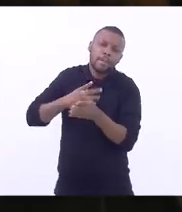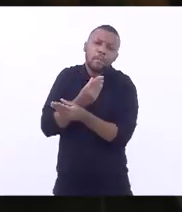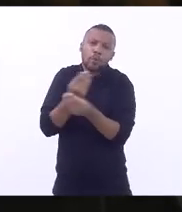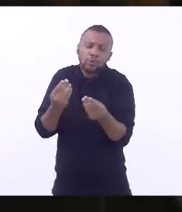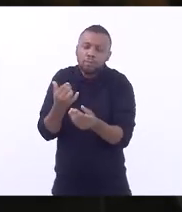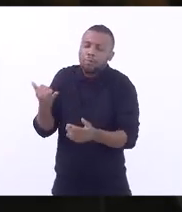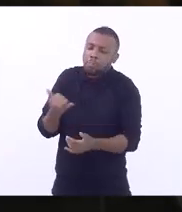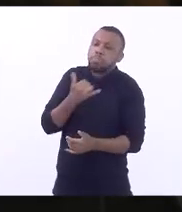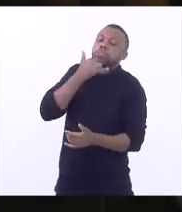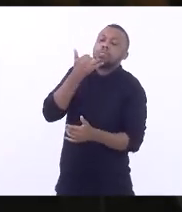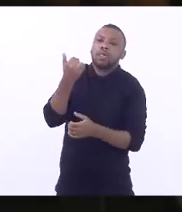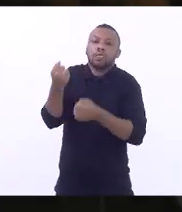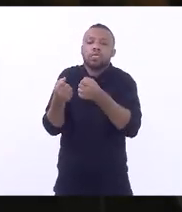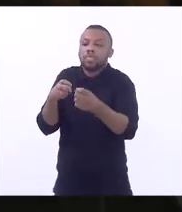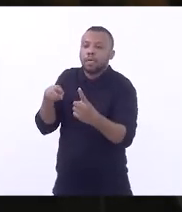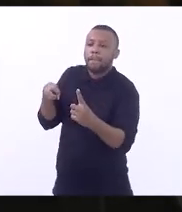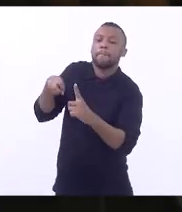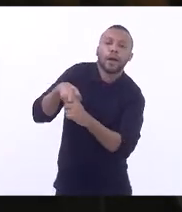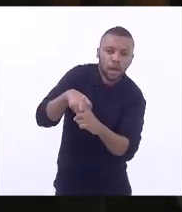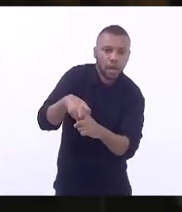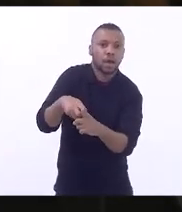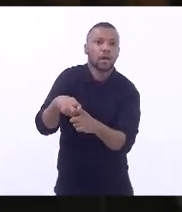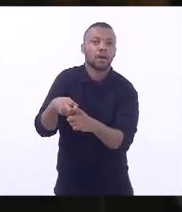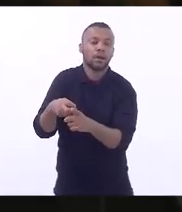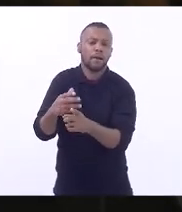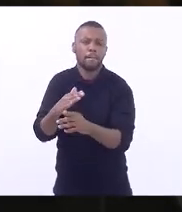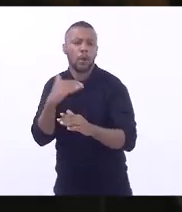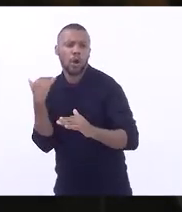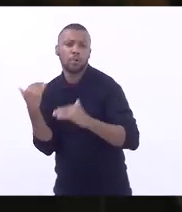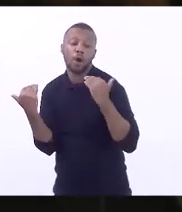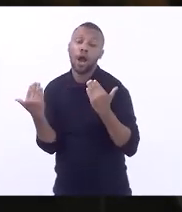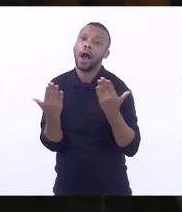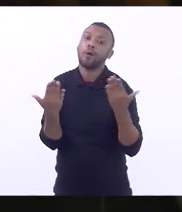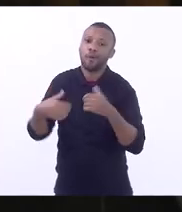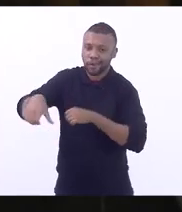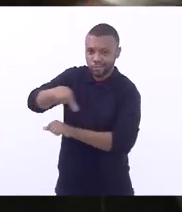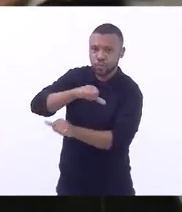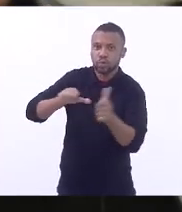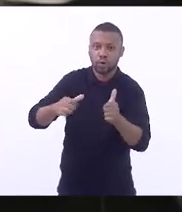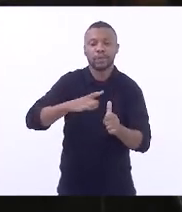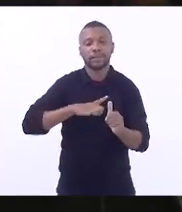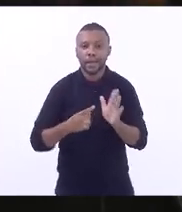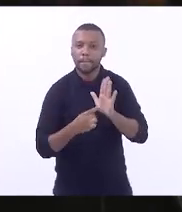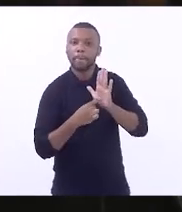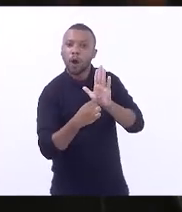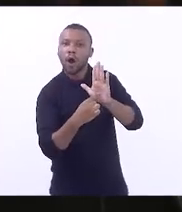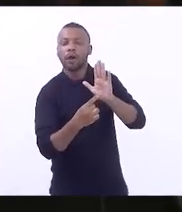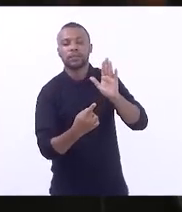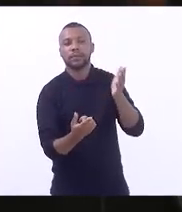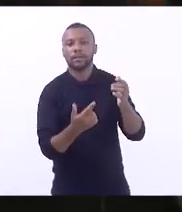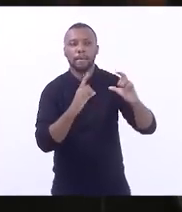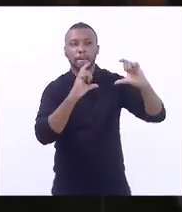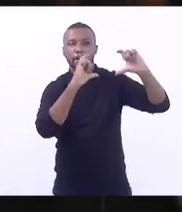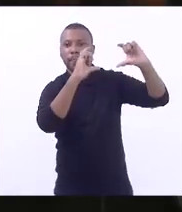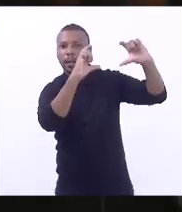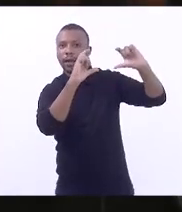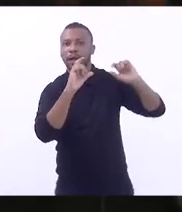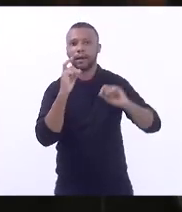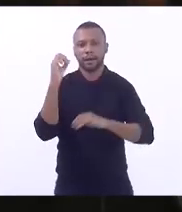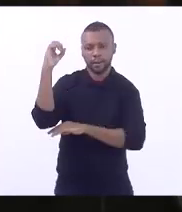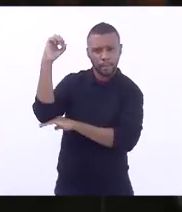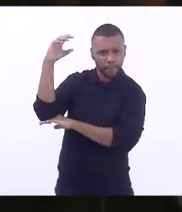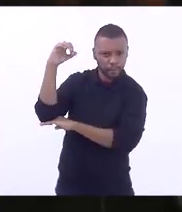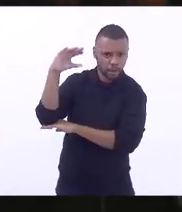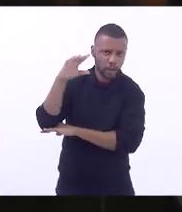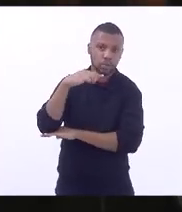fatais, está sinalizado e conta com redutores de velocidades. Fizemos indicações para melhorias